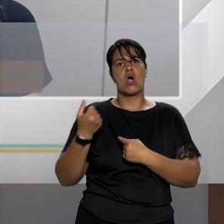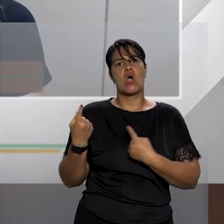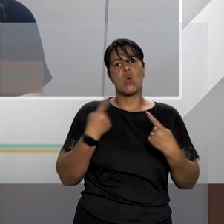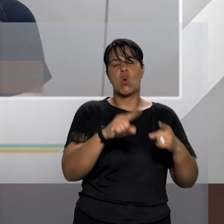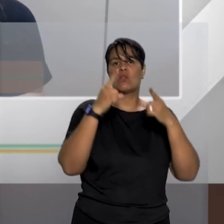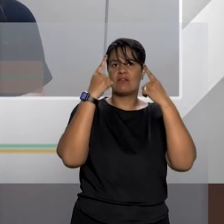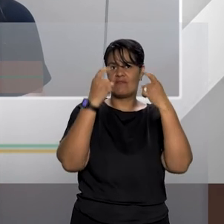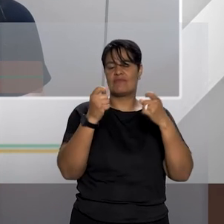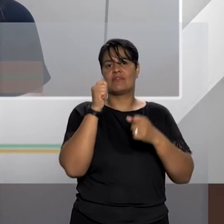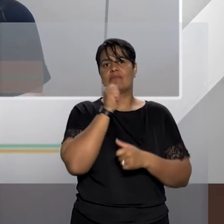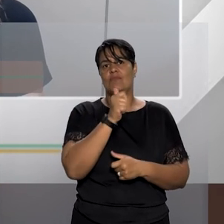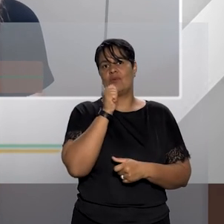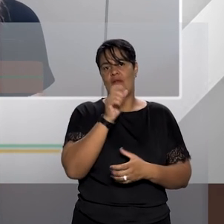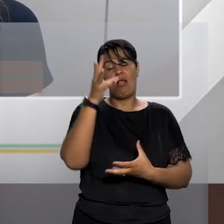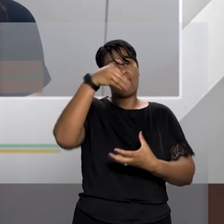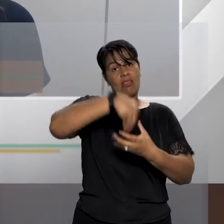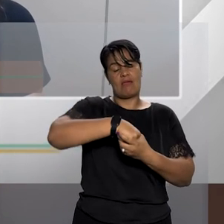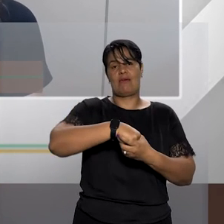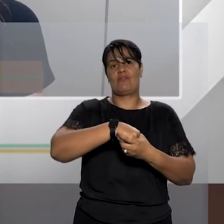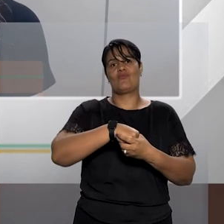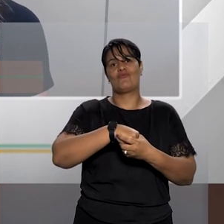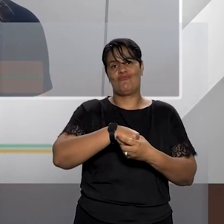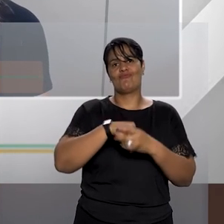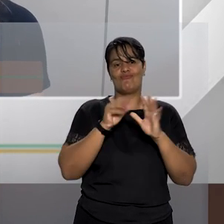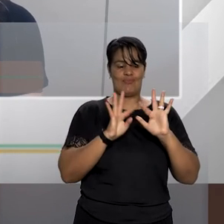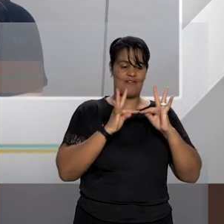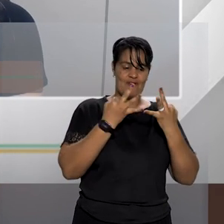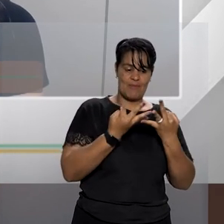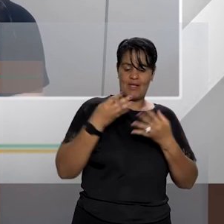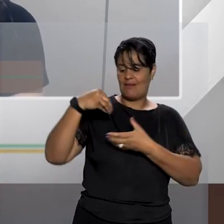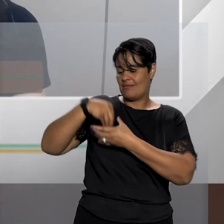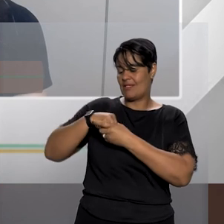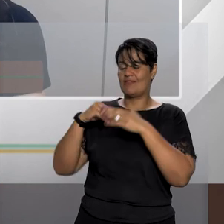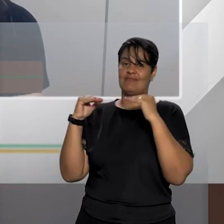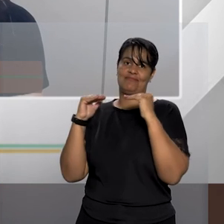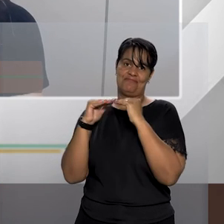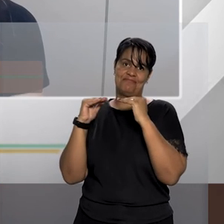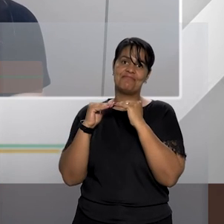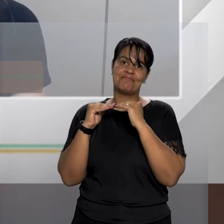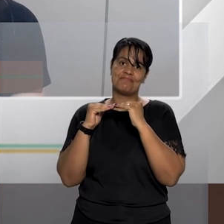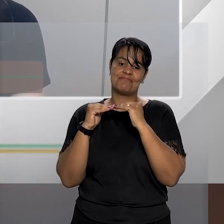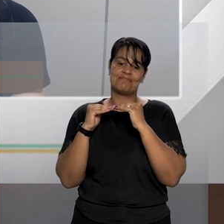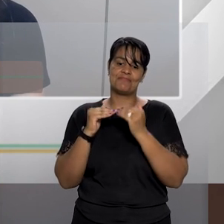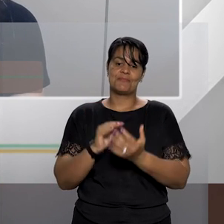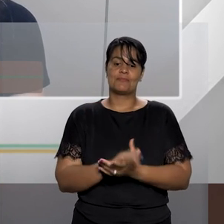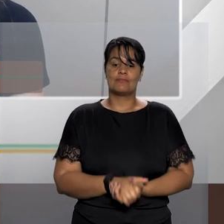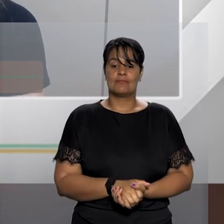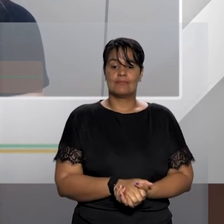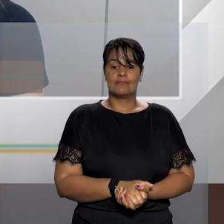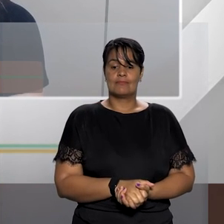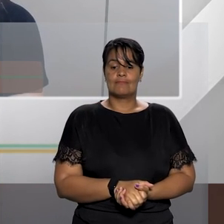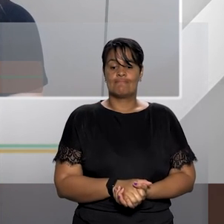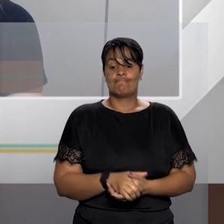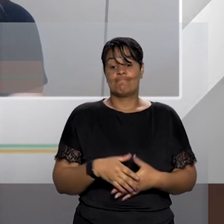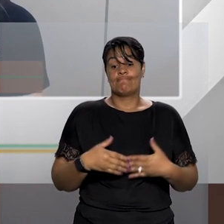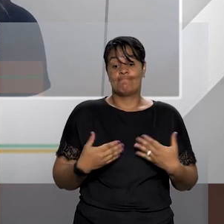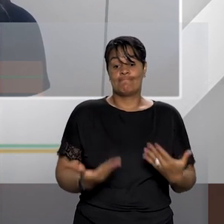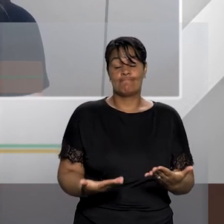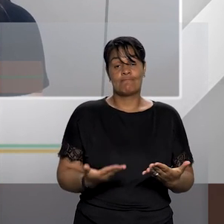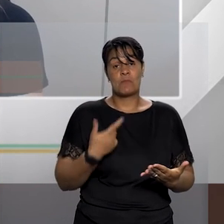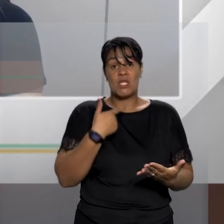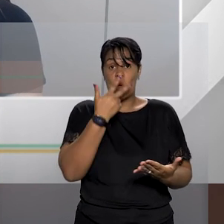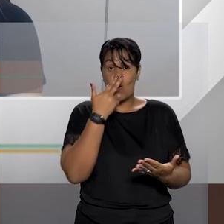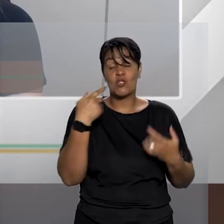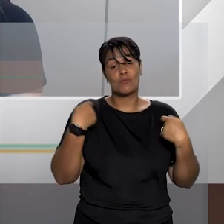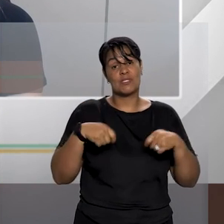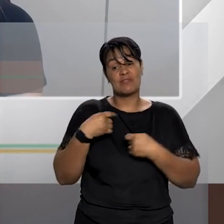no ambiente relacional doméstico familiar e de vínculos afetivos precisamos só efetivar melhores